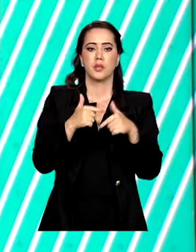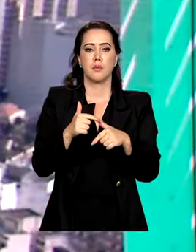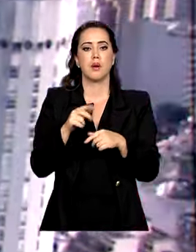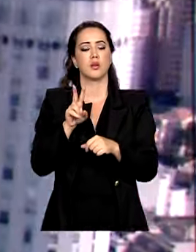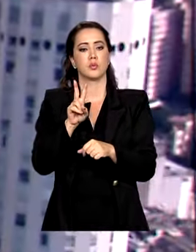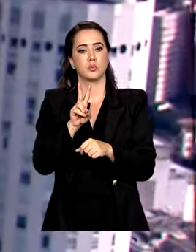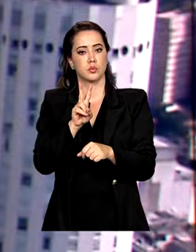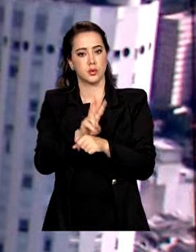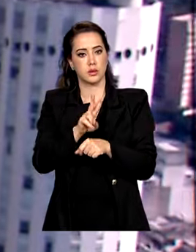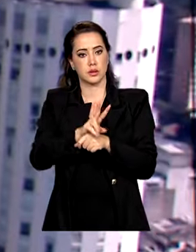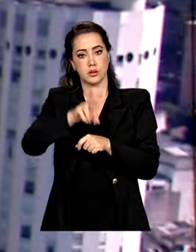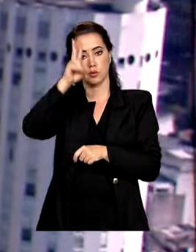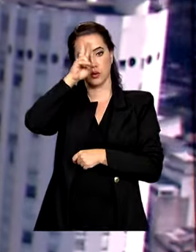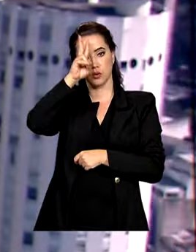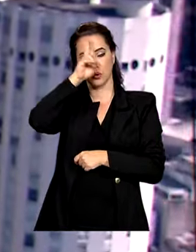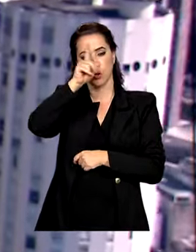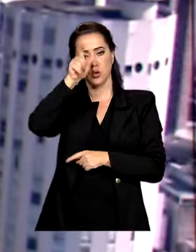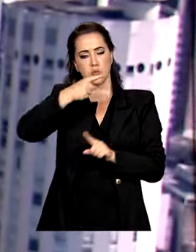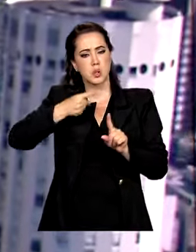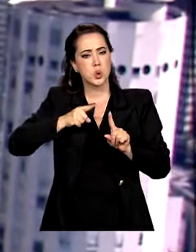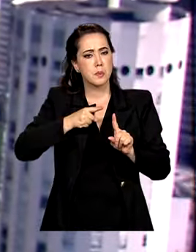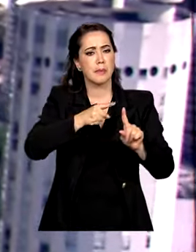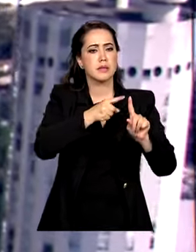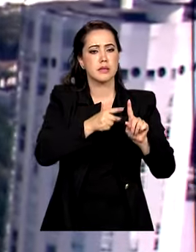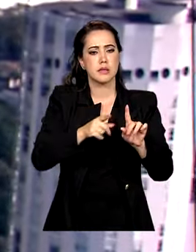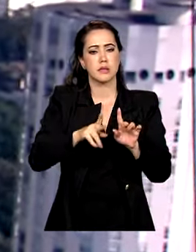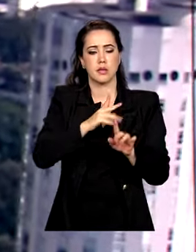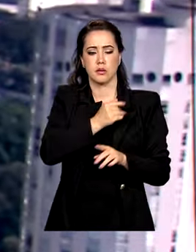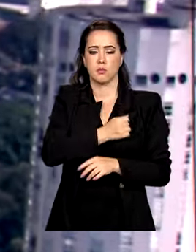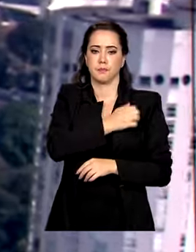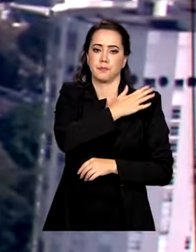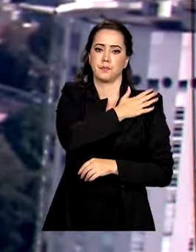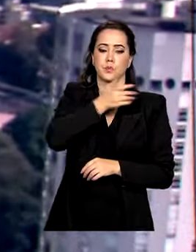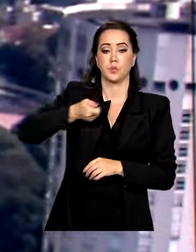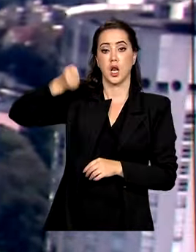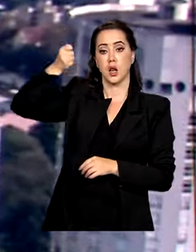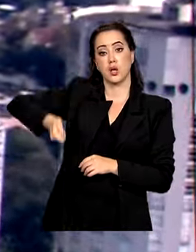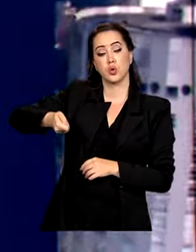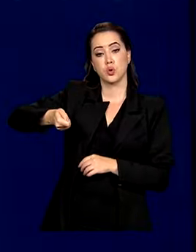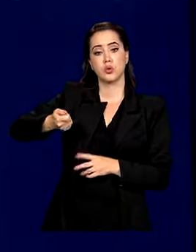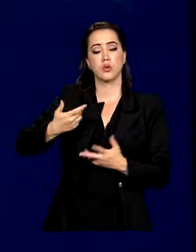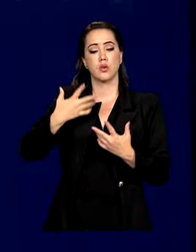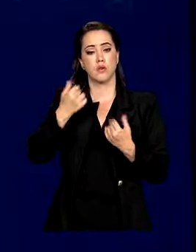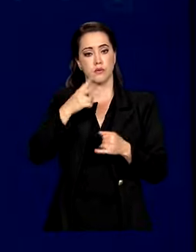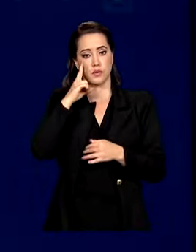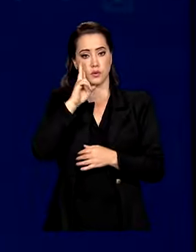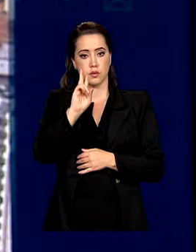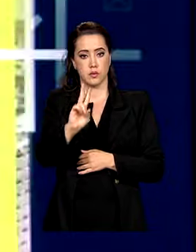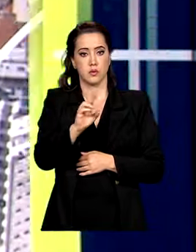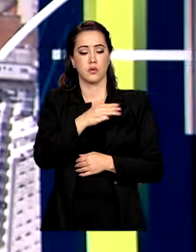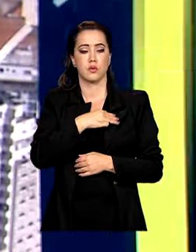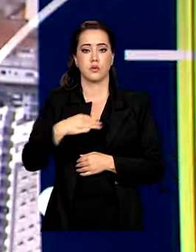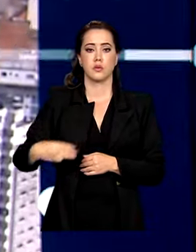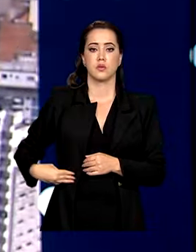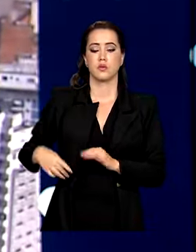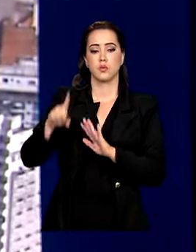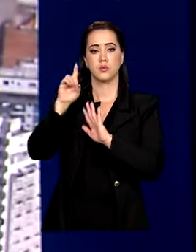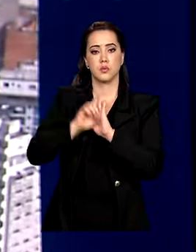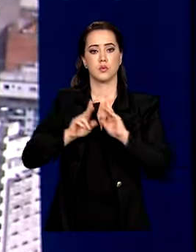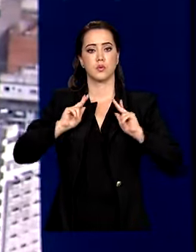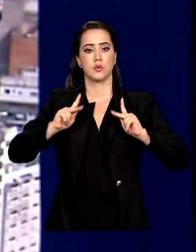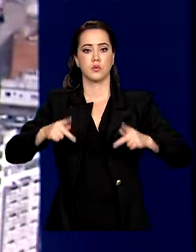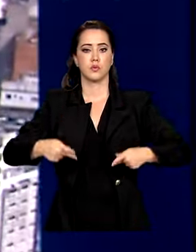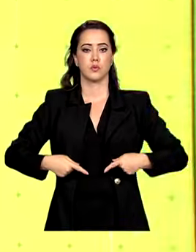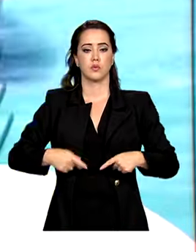reparação histórica de perseguidos pela ditadura militar. Acompanhe o discurso do ministro dos Direitos